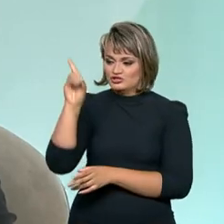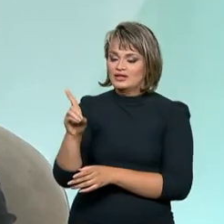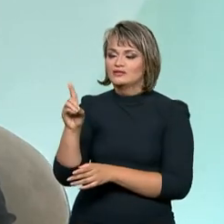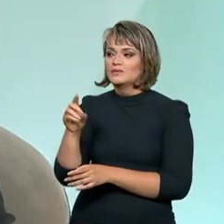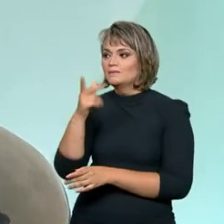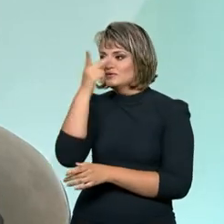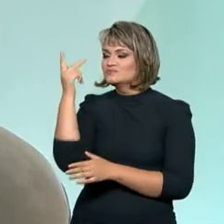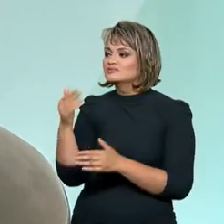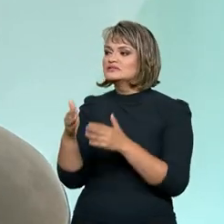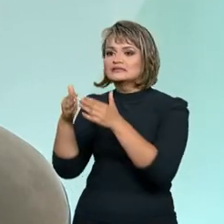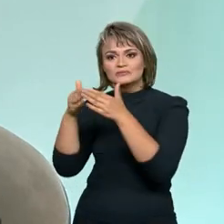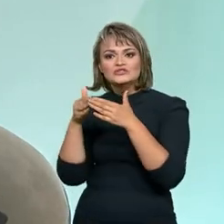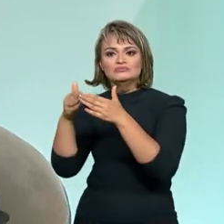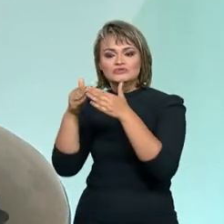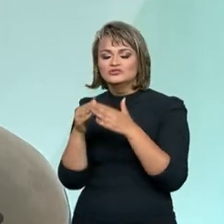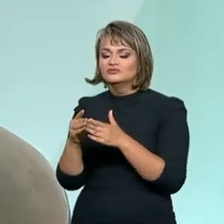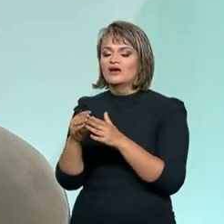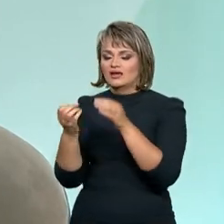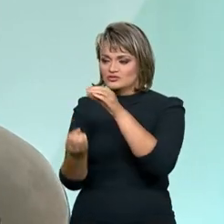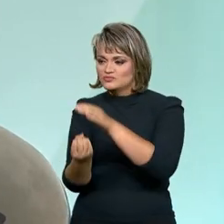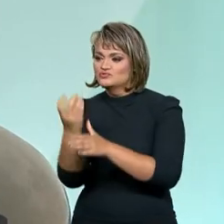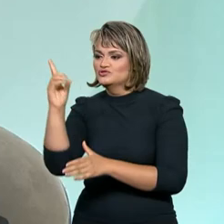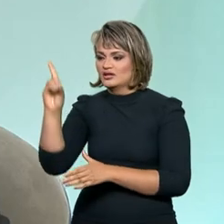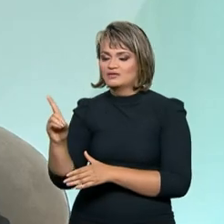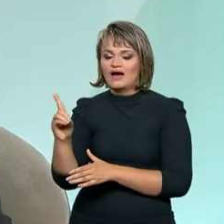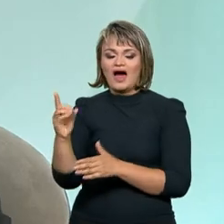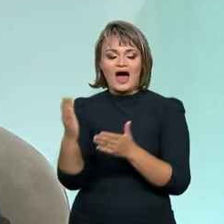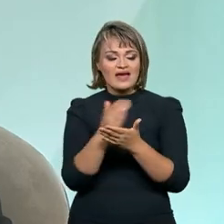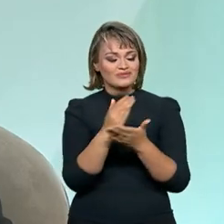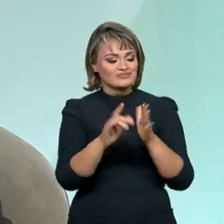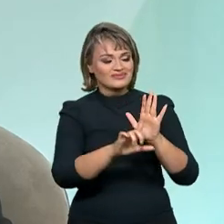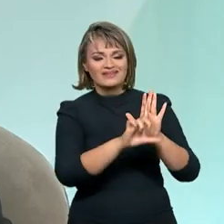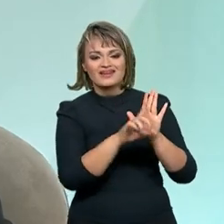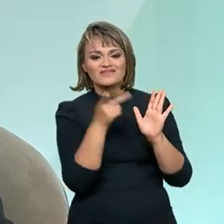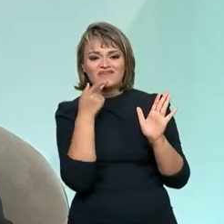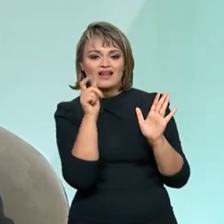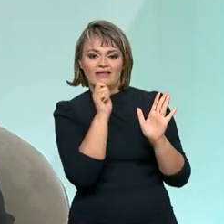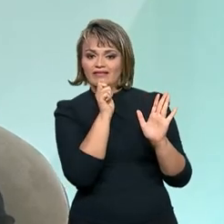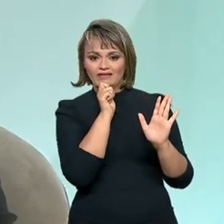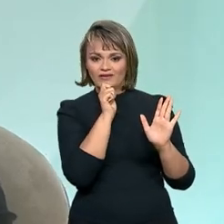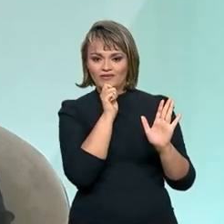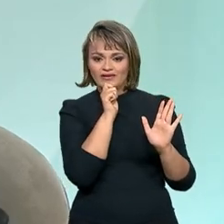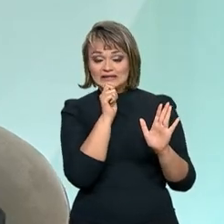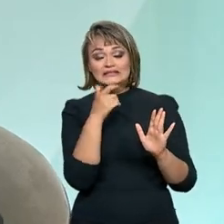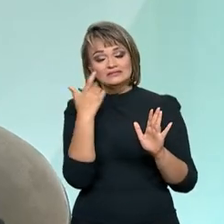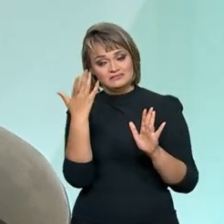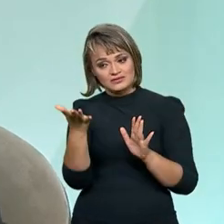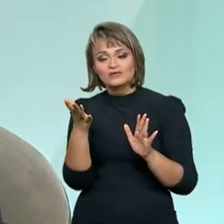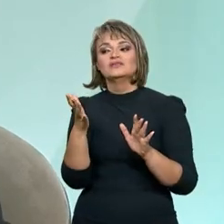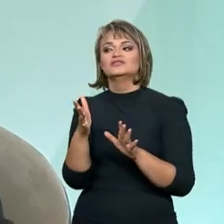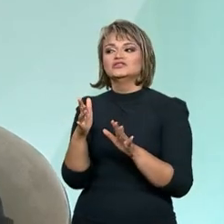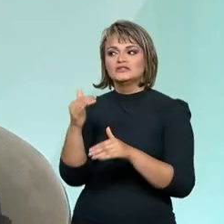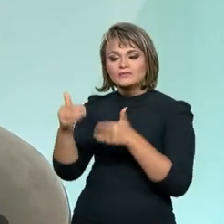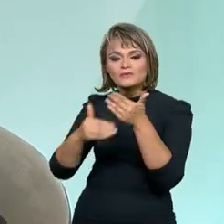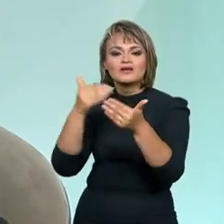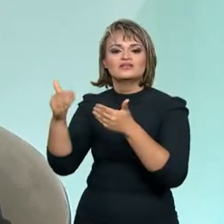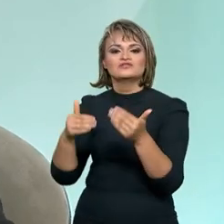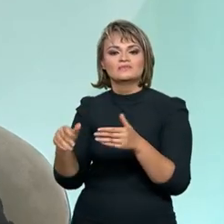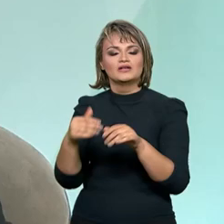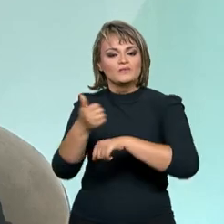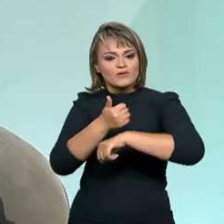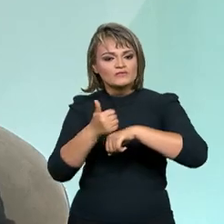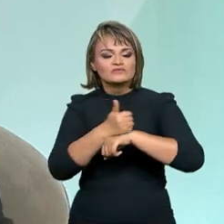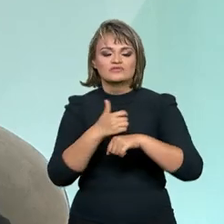reclamável e, em alguma medida, ele não está nem previsto em lei. Então, nós estamos avançando para que os profissionais de segurança pública, os